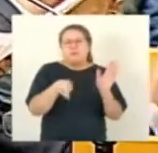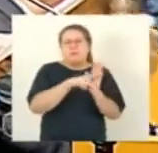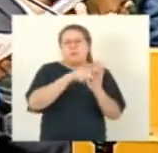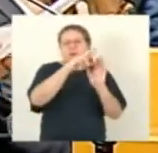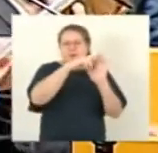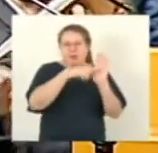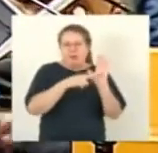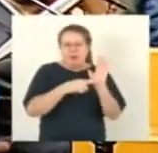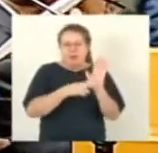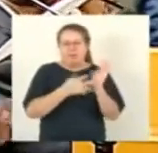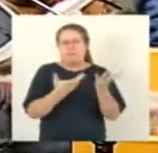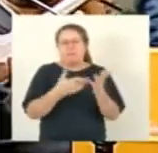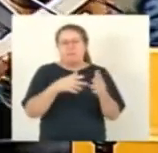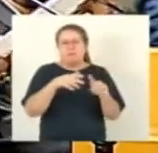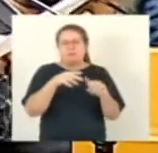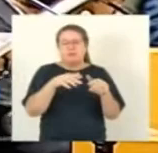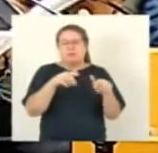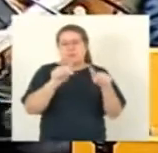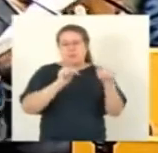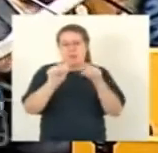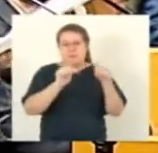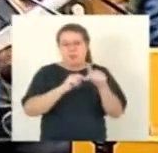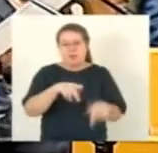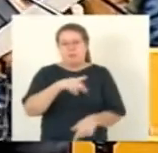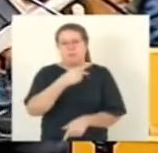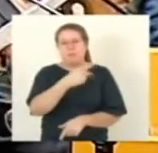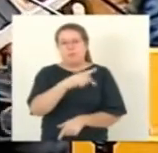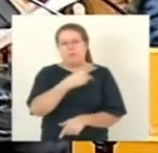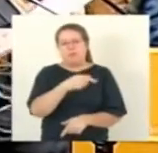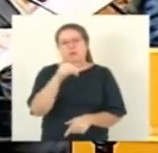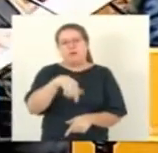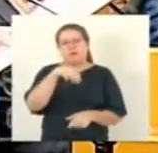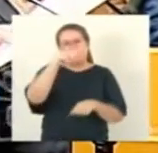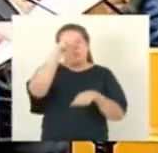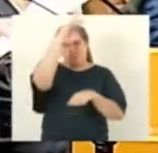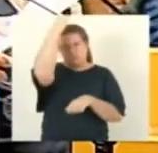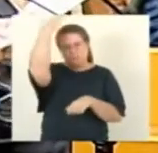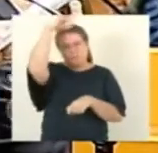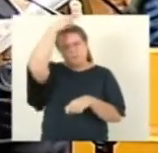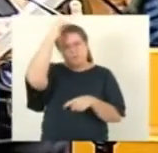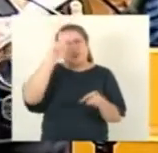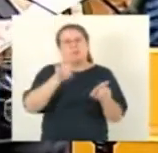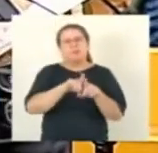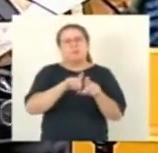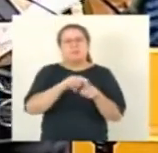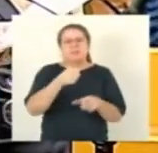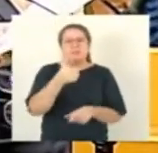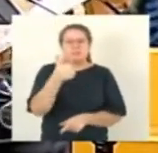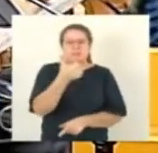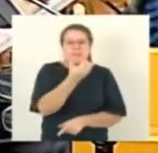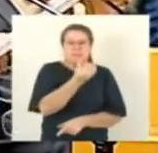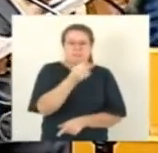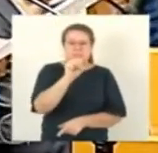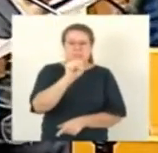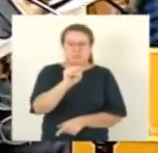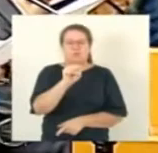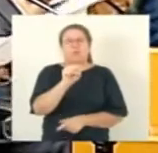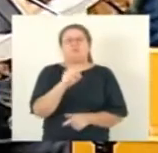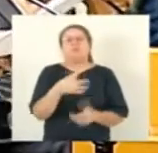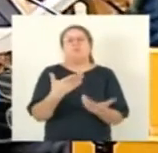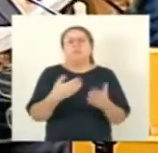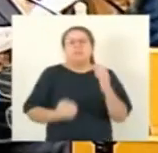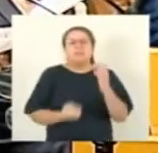civis do Estado do Espírito Santo. Um outro projeto importante também foi o 168, que criou o programa de